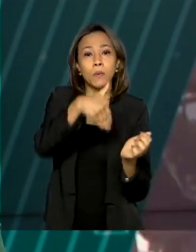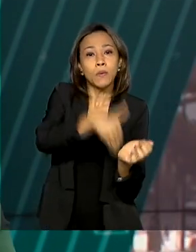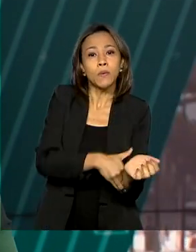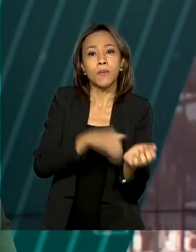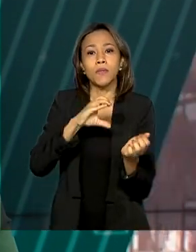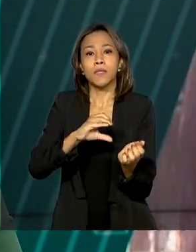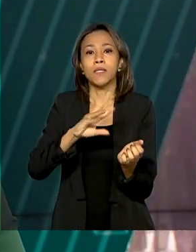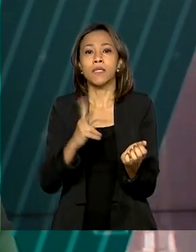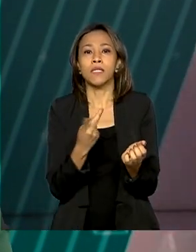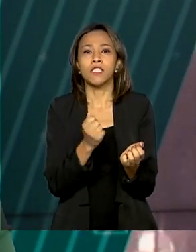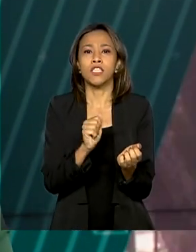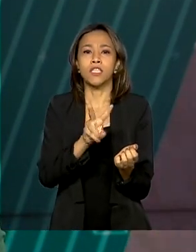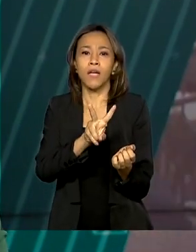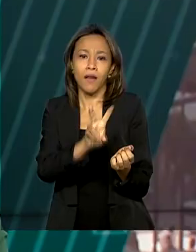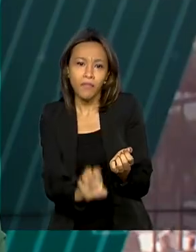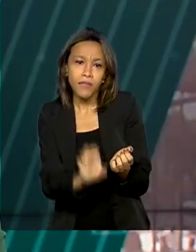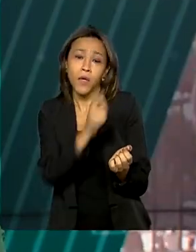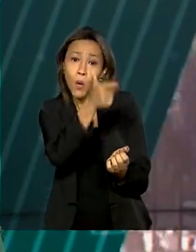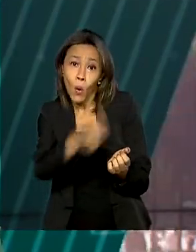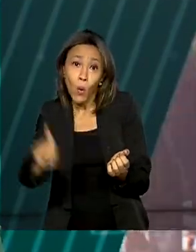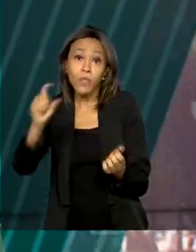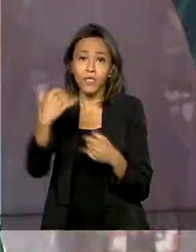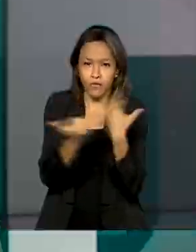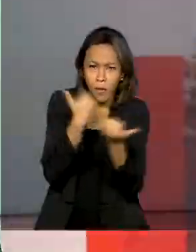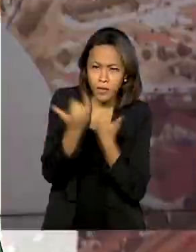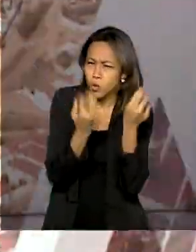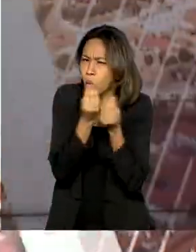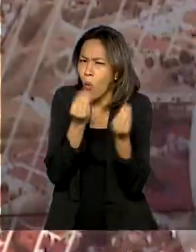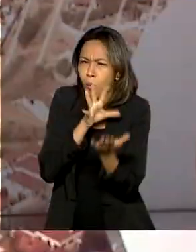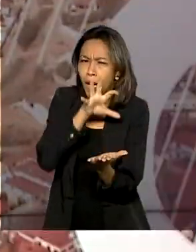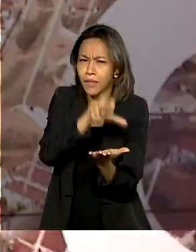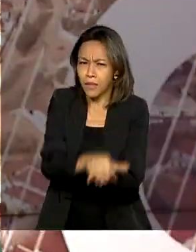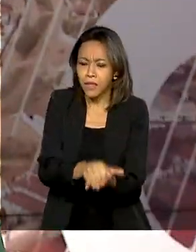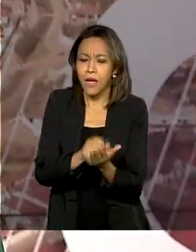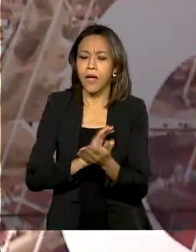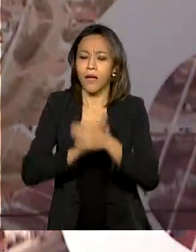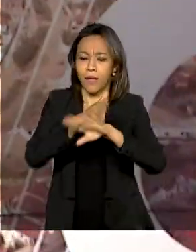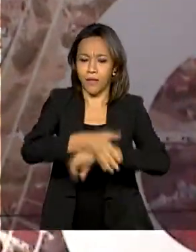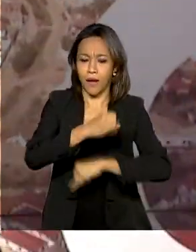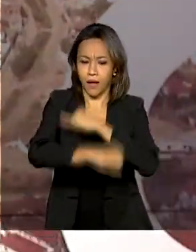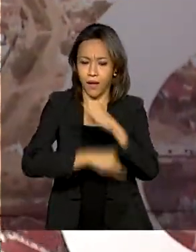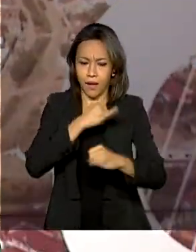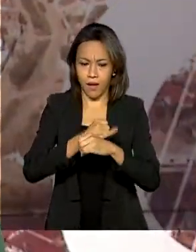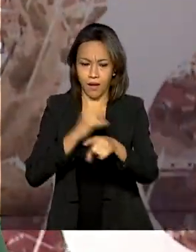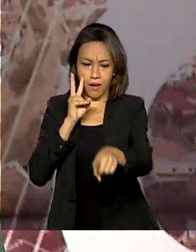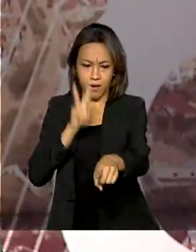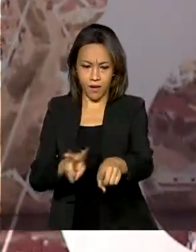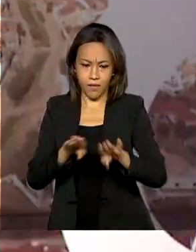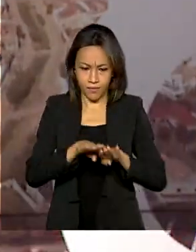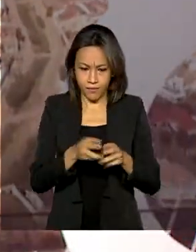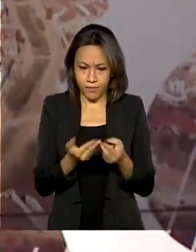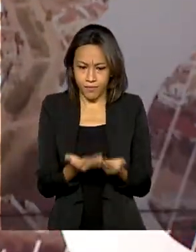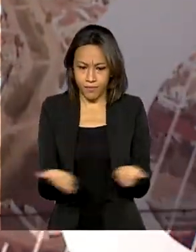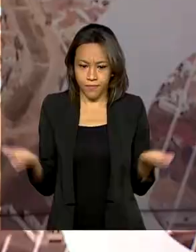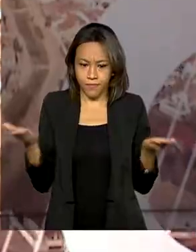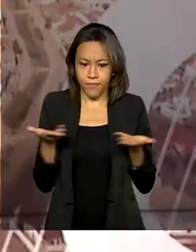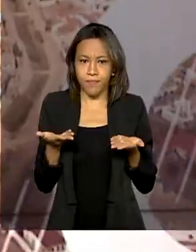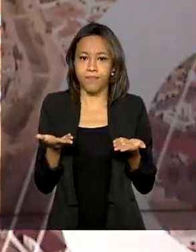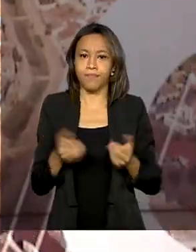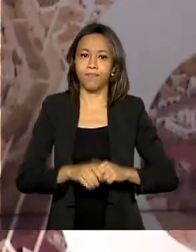informações sobre como cadastrar a chave digital, basta acessar o site do Banco Central em bcb.gov